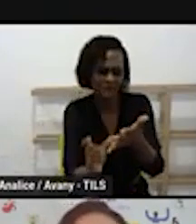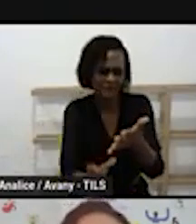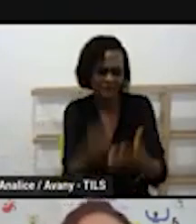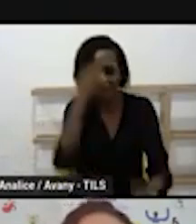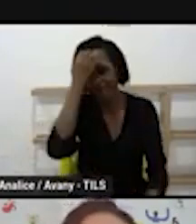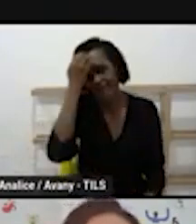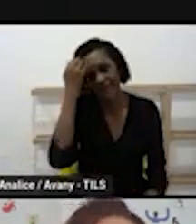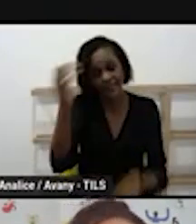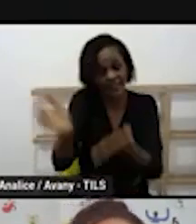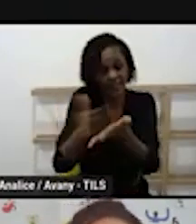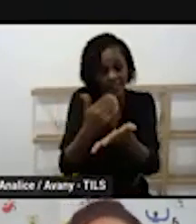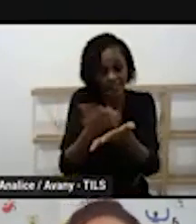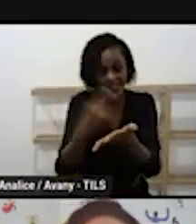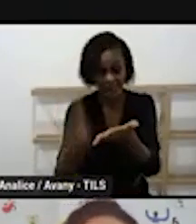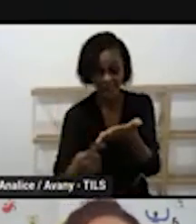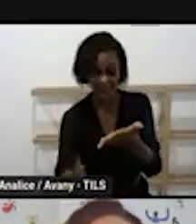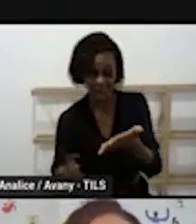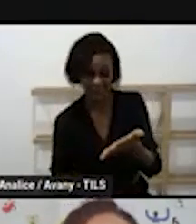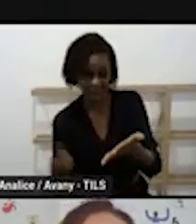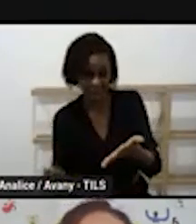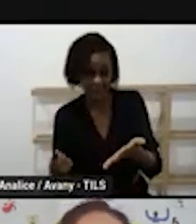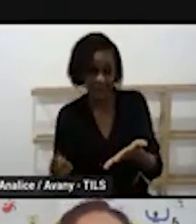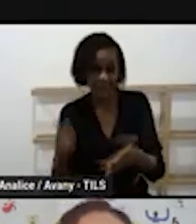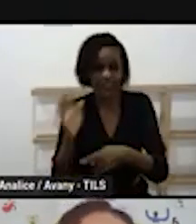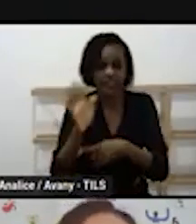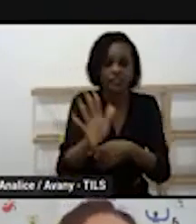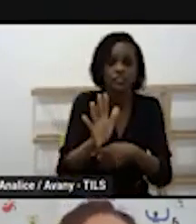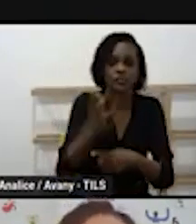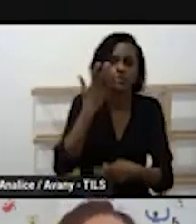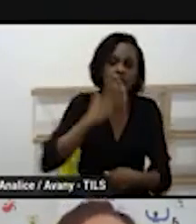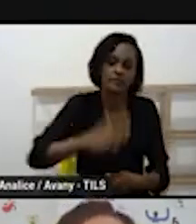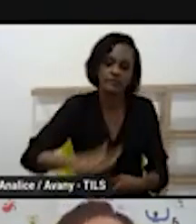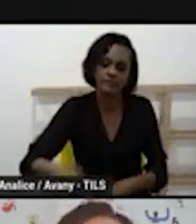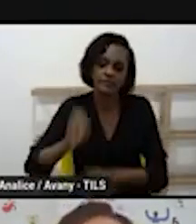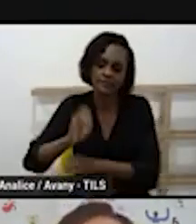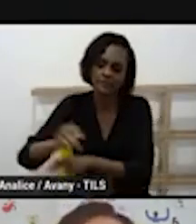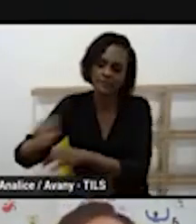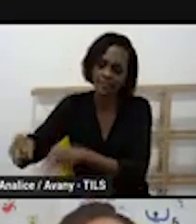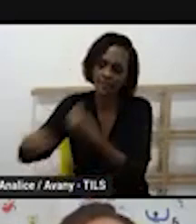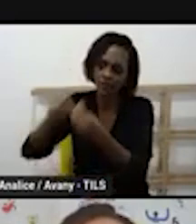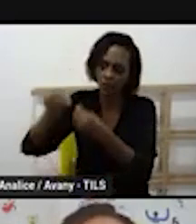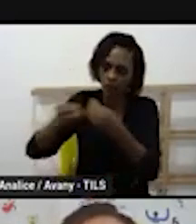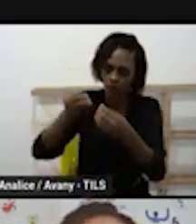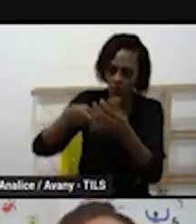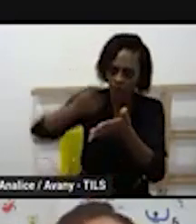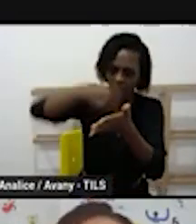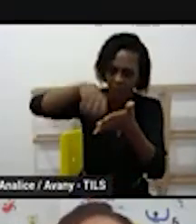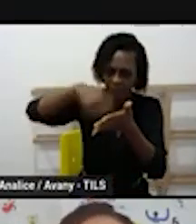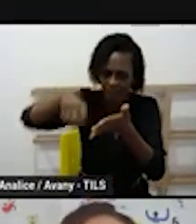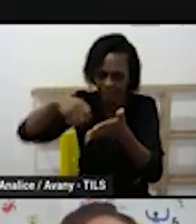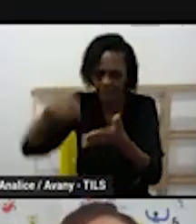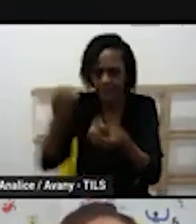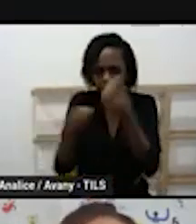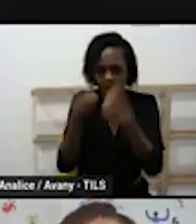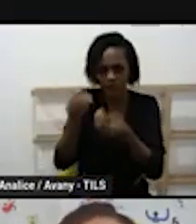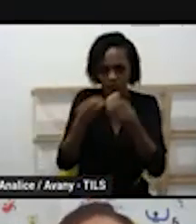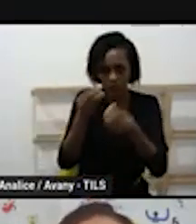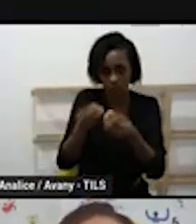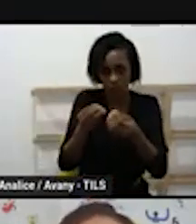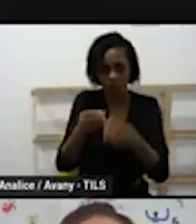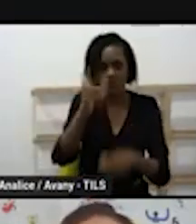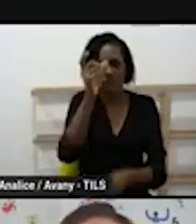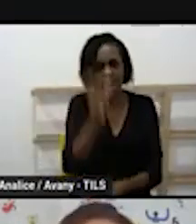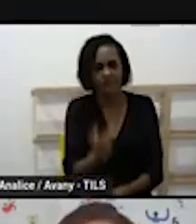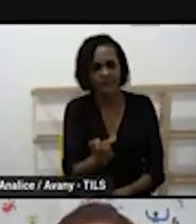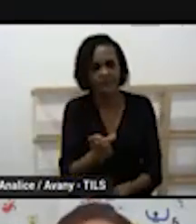que é o caderno de objetivo de aprendizagem da educação infantil que nós ampliamos o objetivo de aprendizagem da BNCC esse documento foi